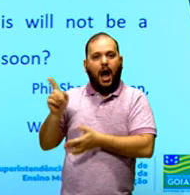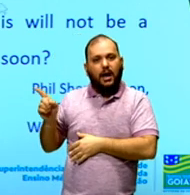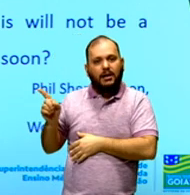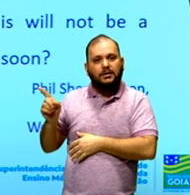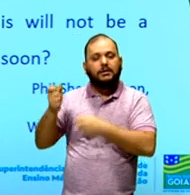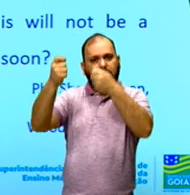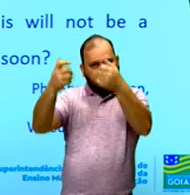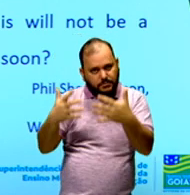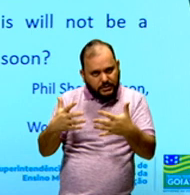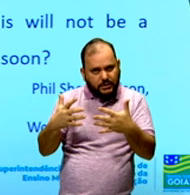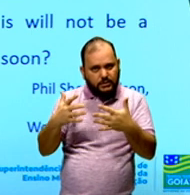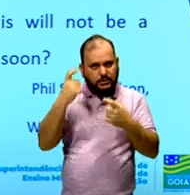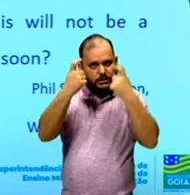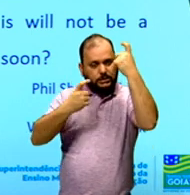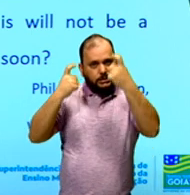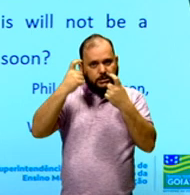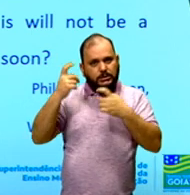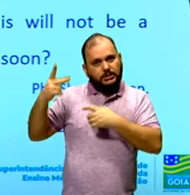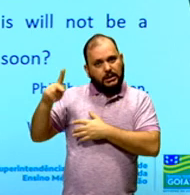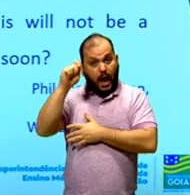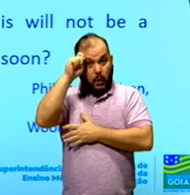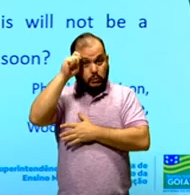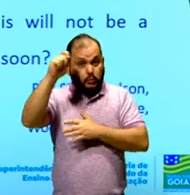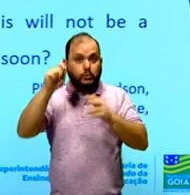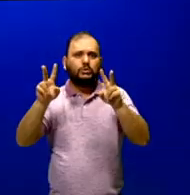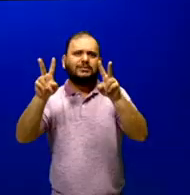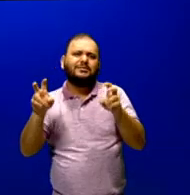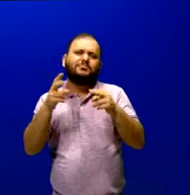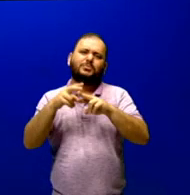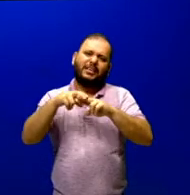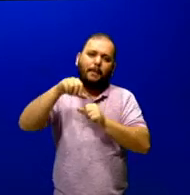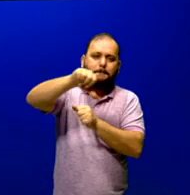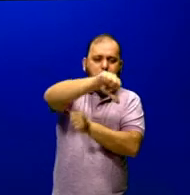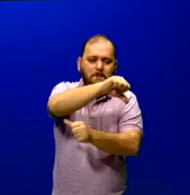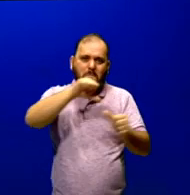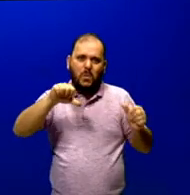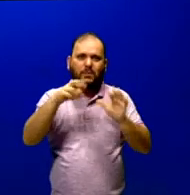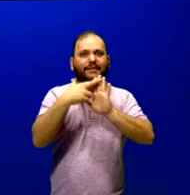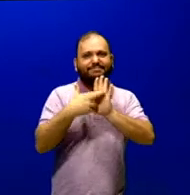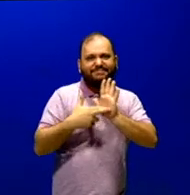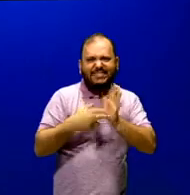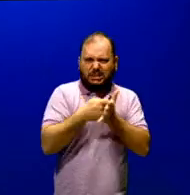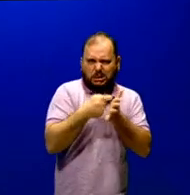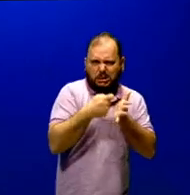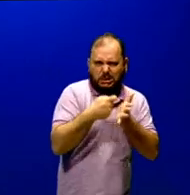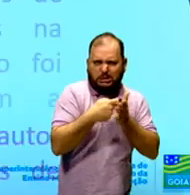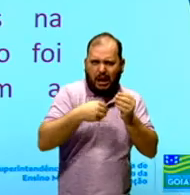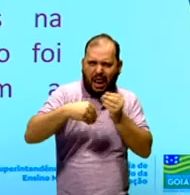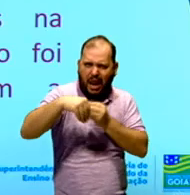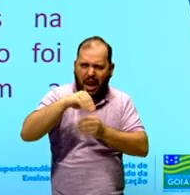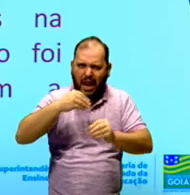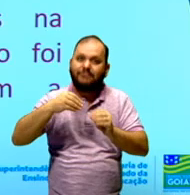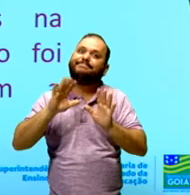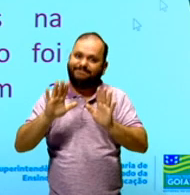preocupação do autor em relação ao afrouxamento das medidas de isolamento social? Exatamente. Então,